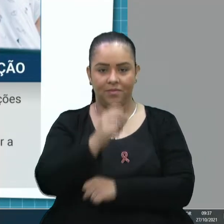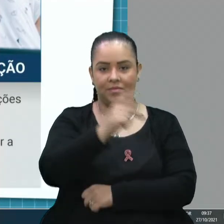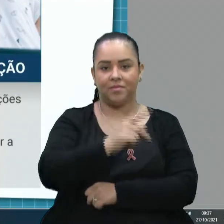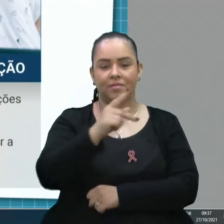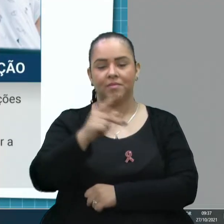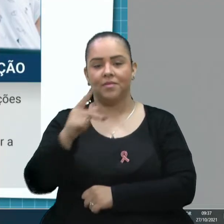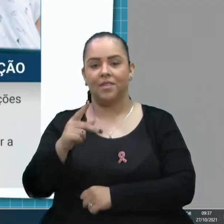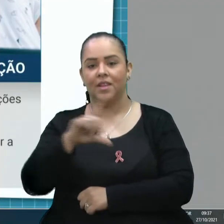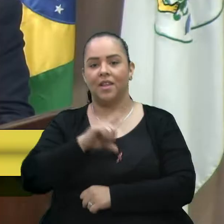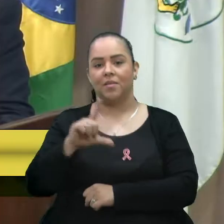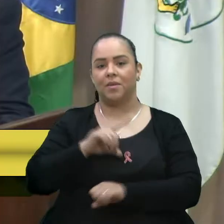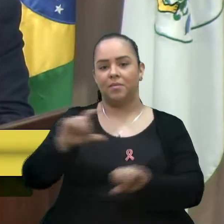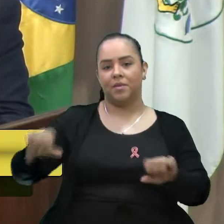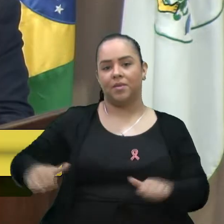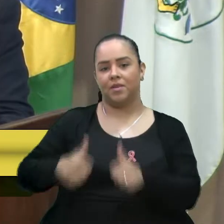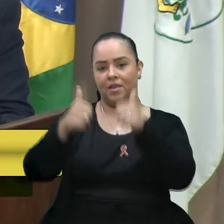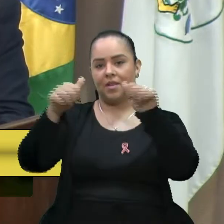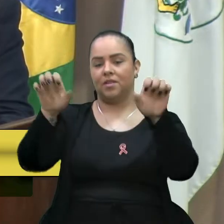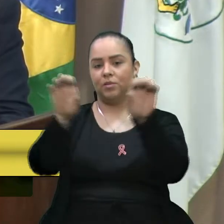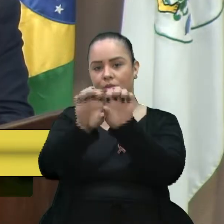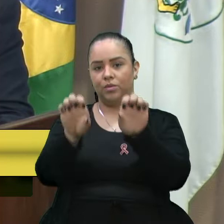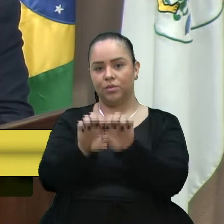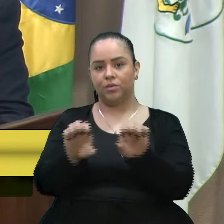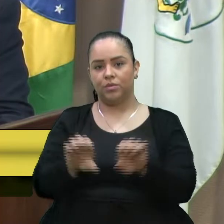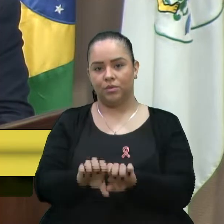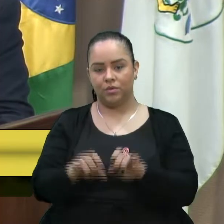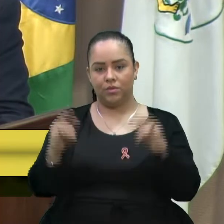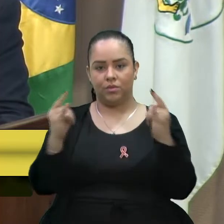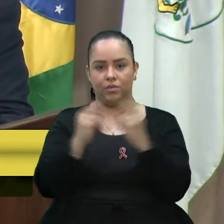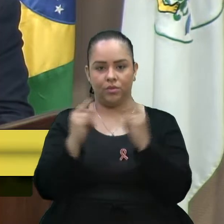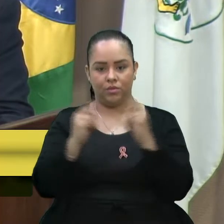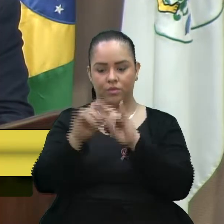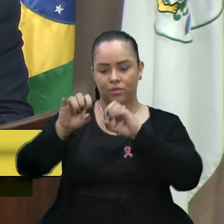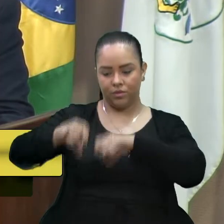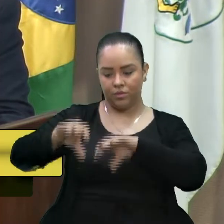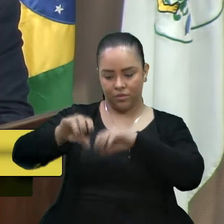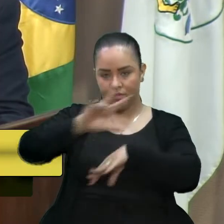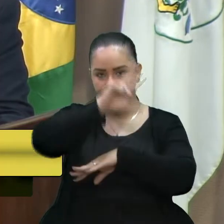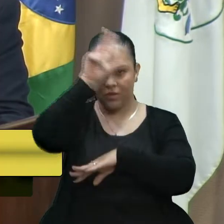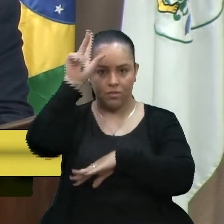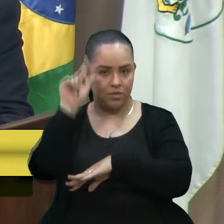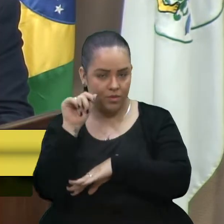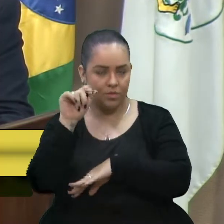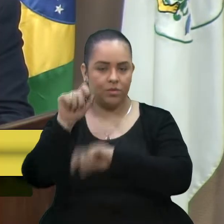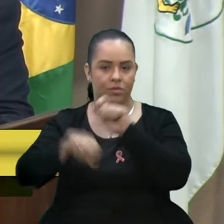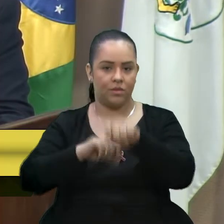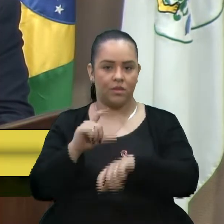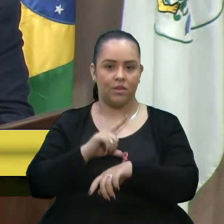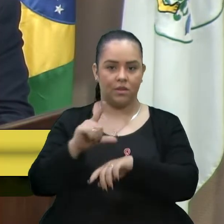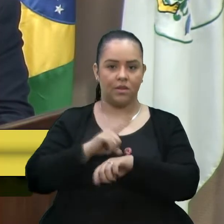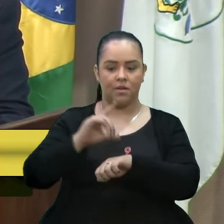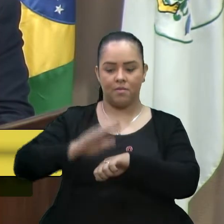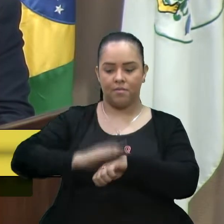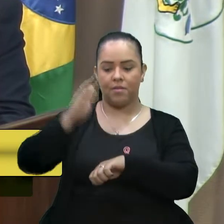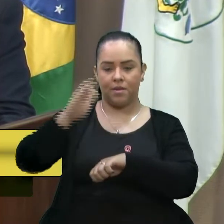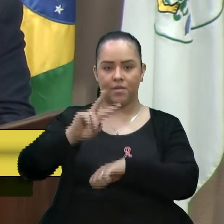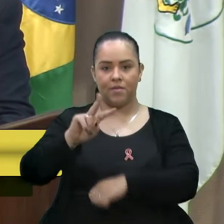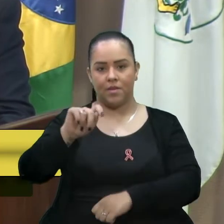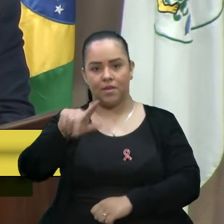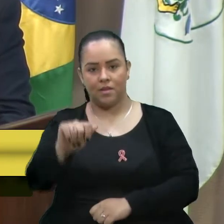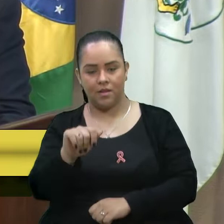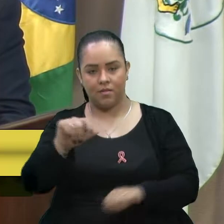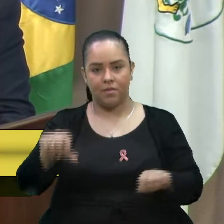visam aperfeiçoar a infraestrutura da instituição de ensino público. A medida permite ampliar o número de vagas e